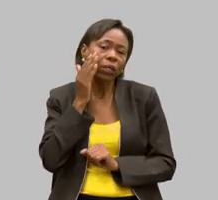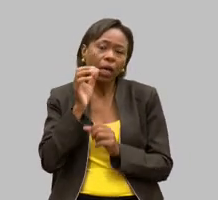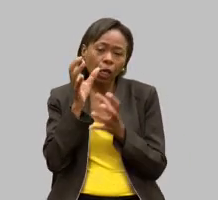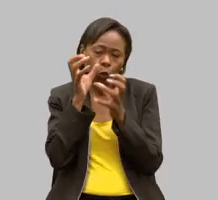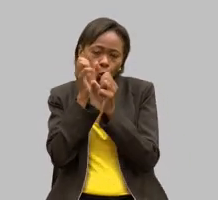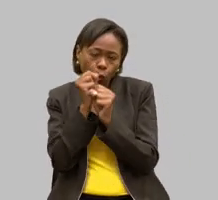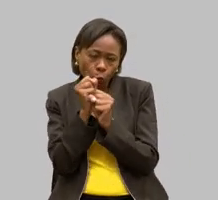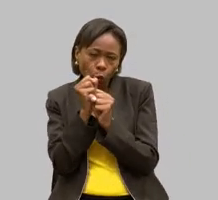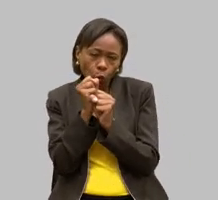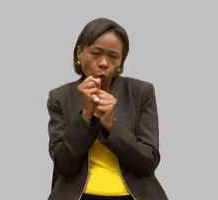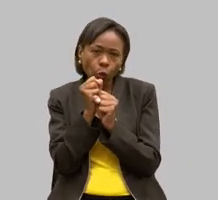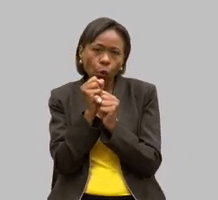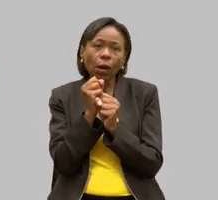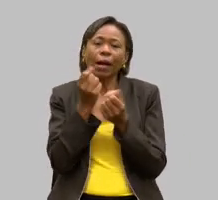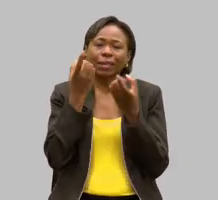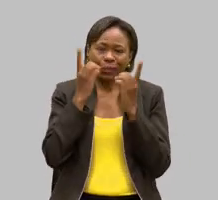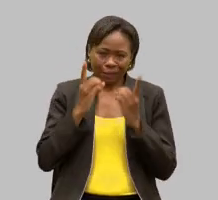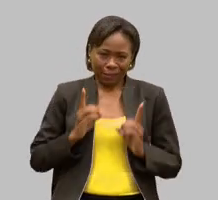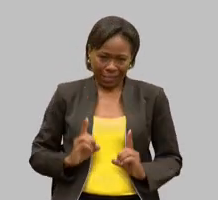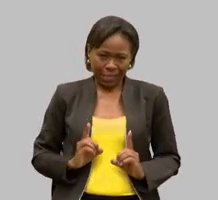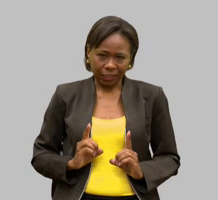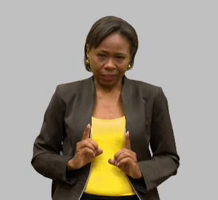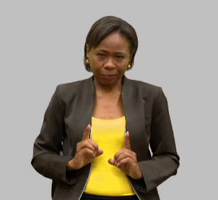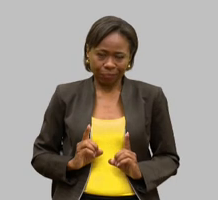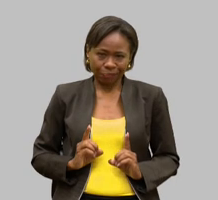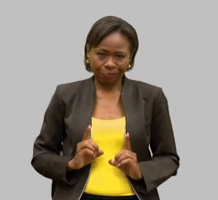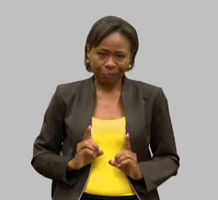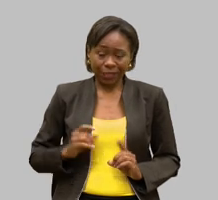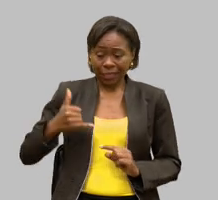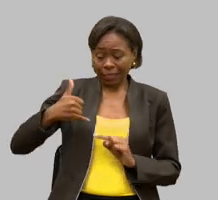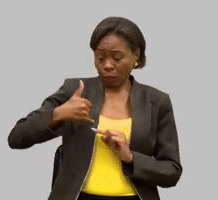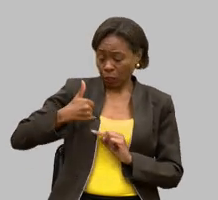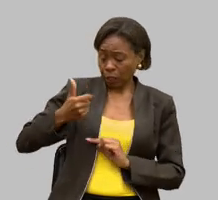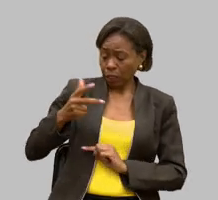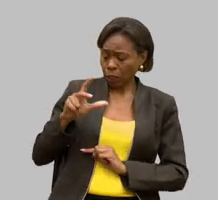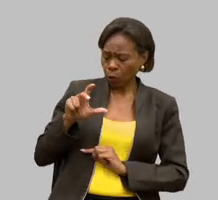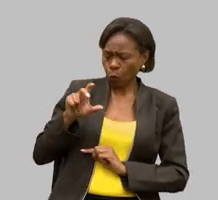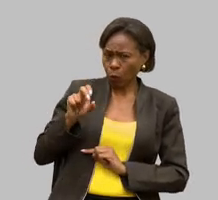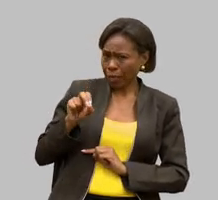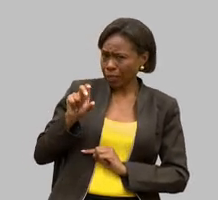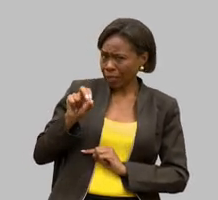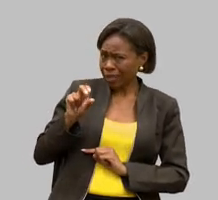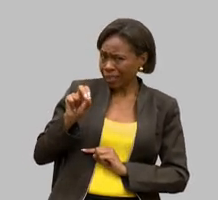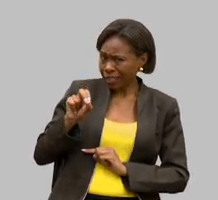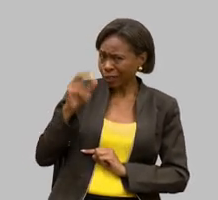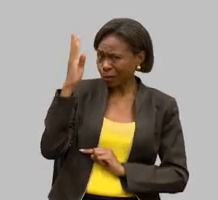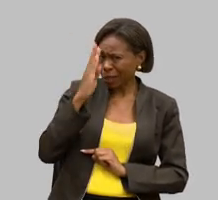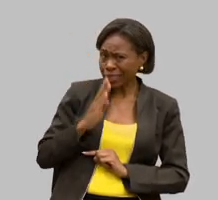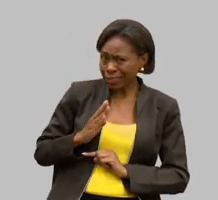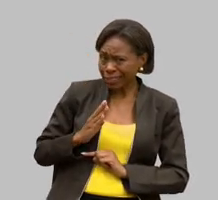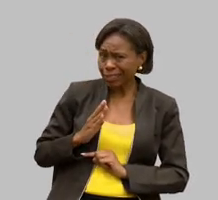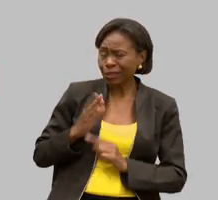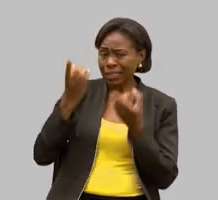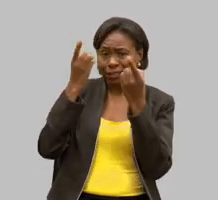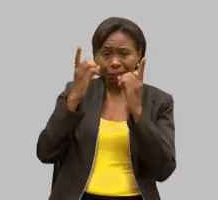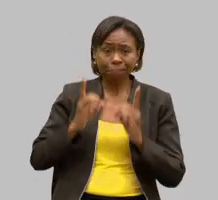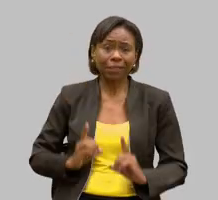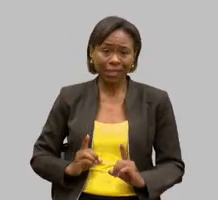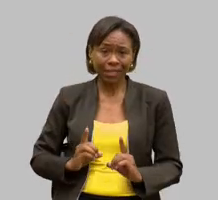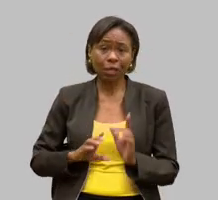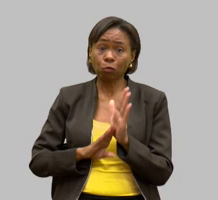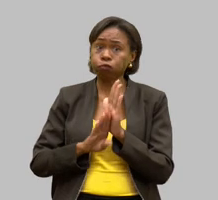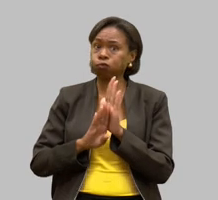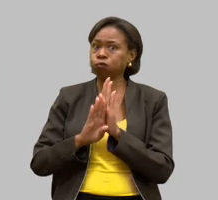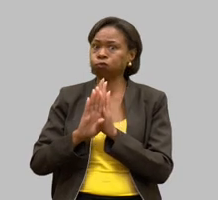então a partir de 50 anos o contingente de brasileiros com deficiência significativa significativa